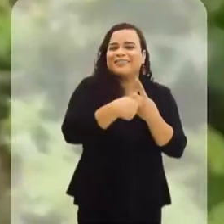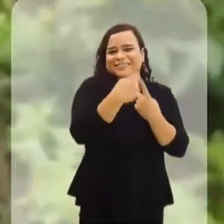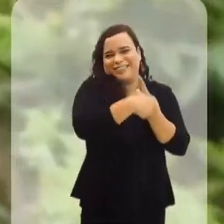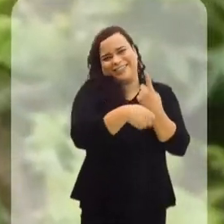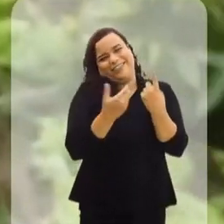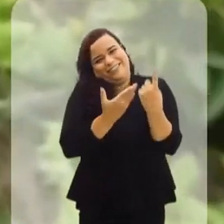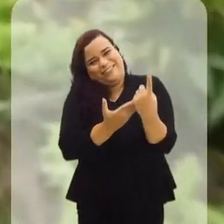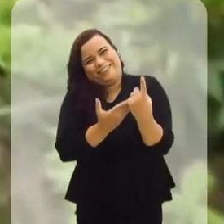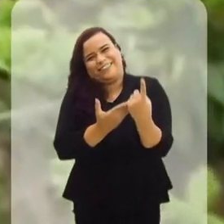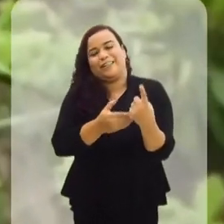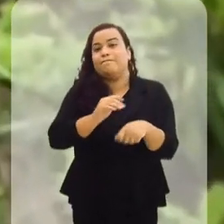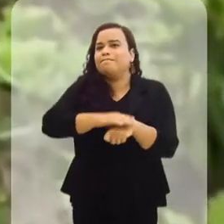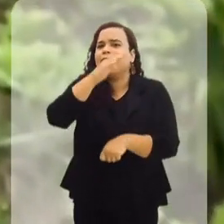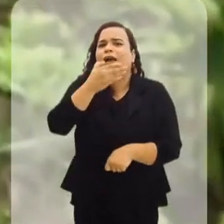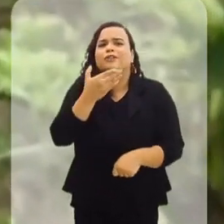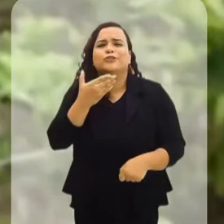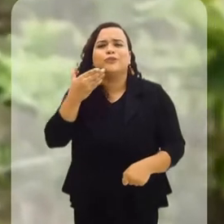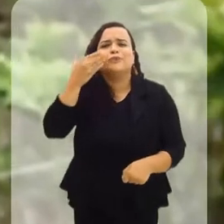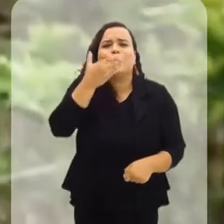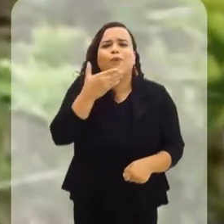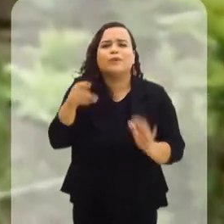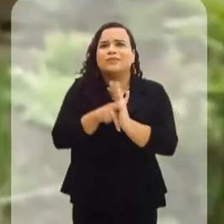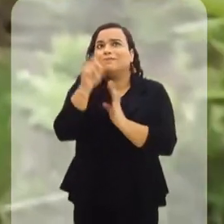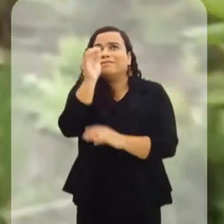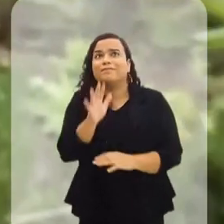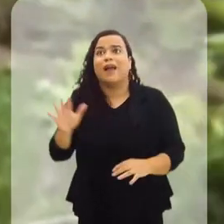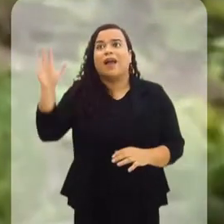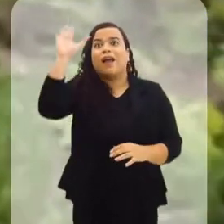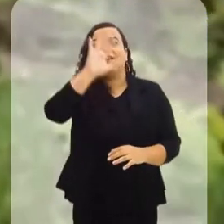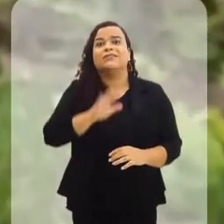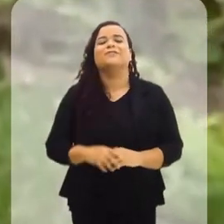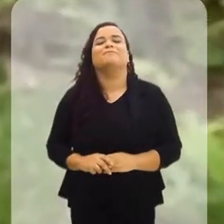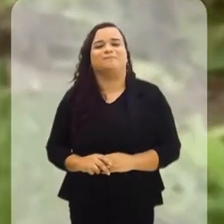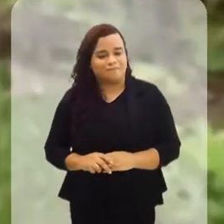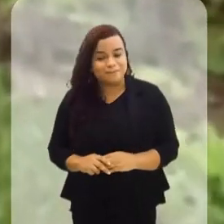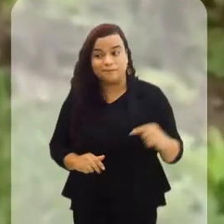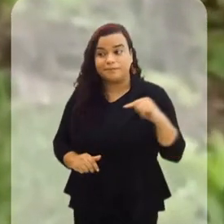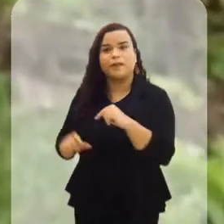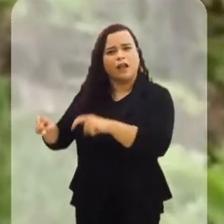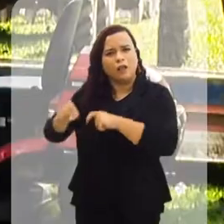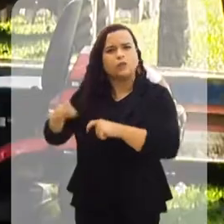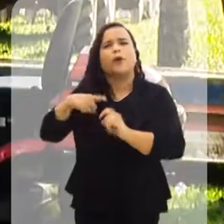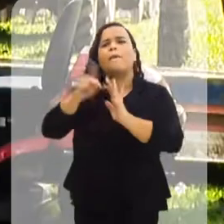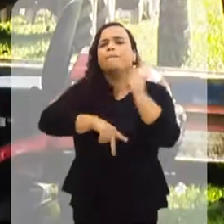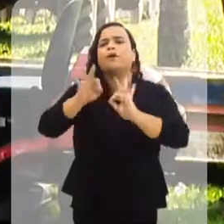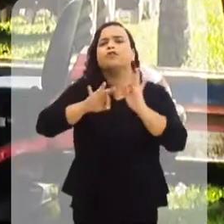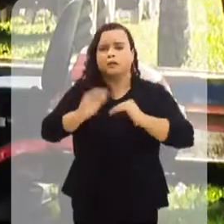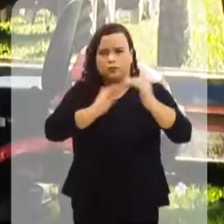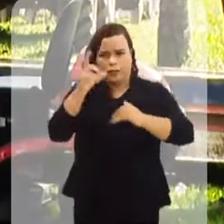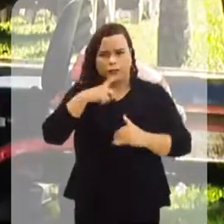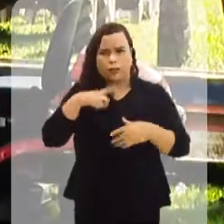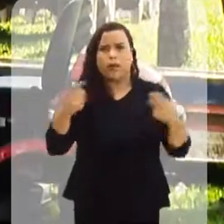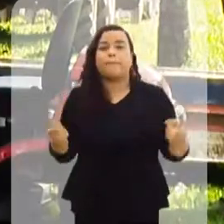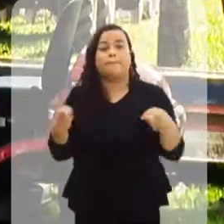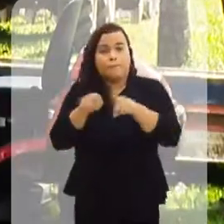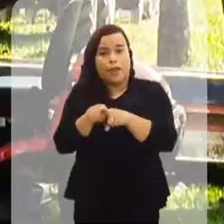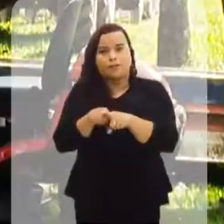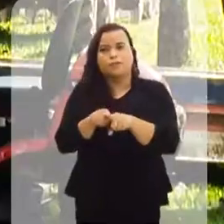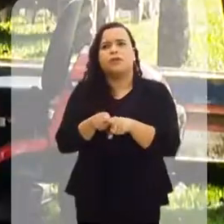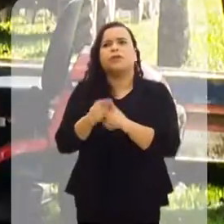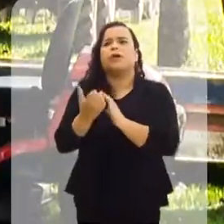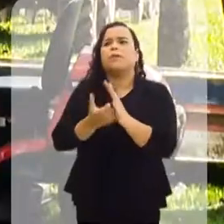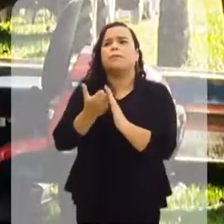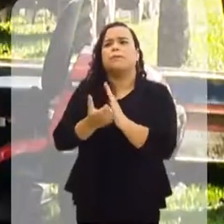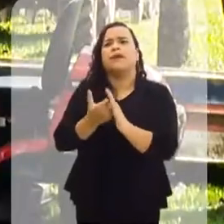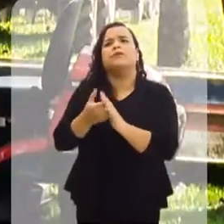é falar na banana, uma das mais doces do Brasil. Na agricultura nós estamos desenvolvendo um projeto